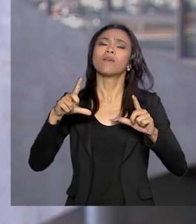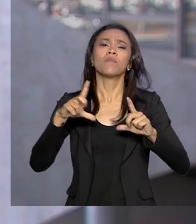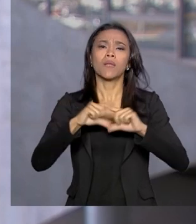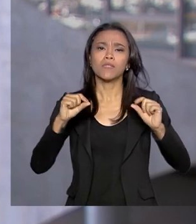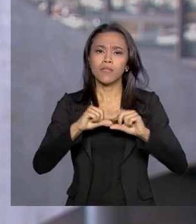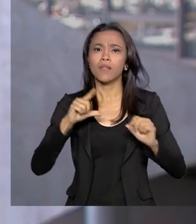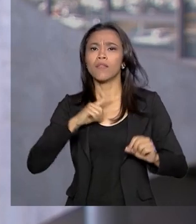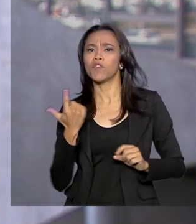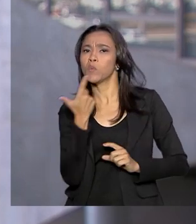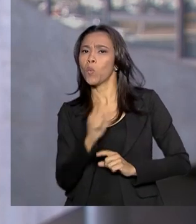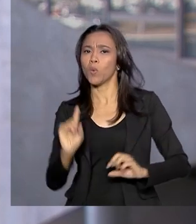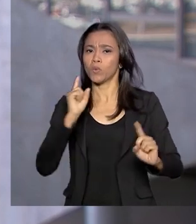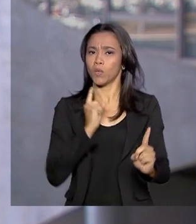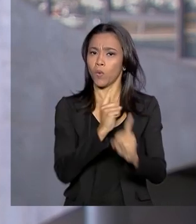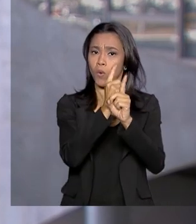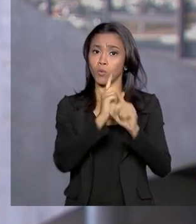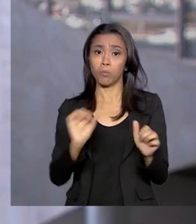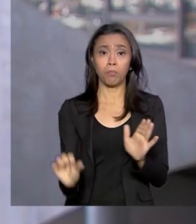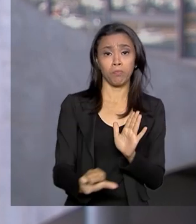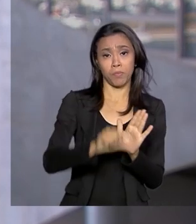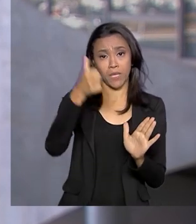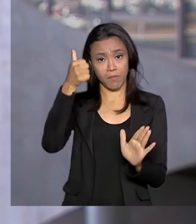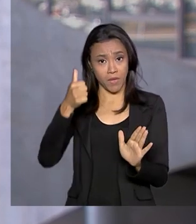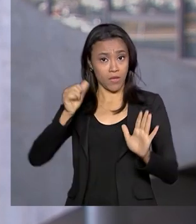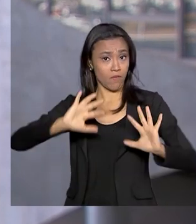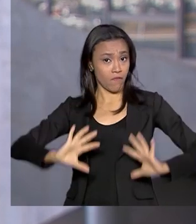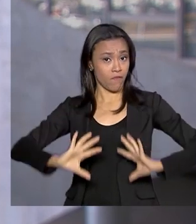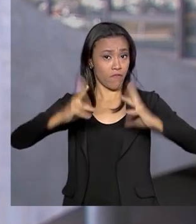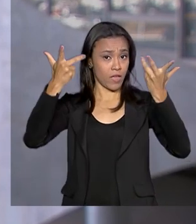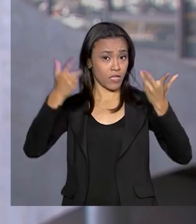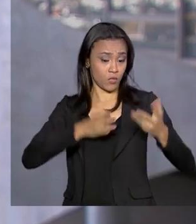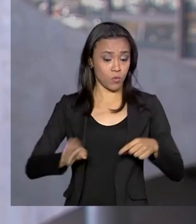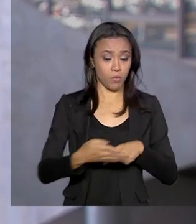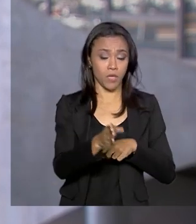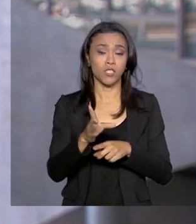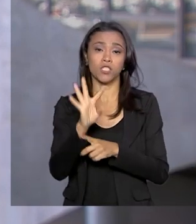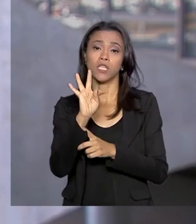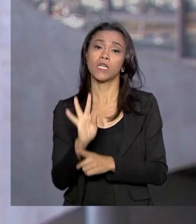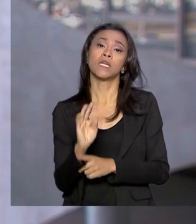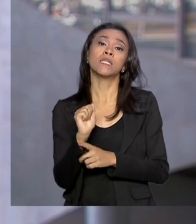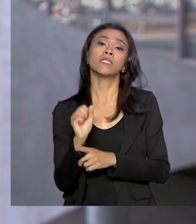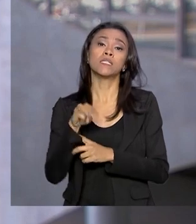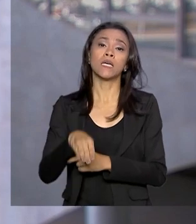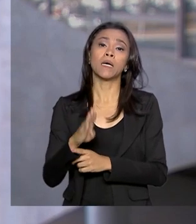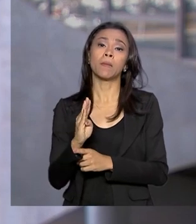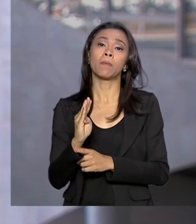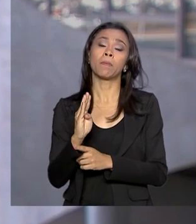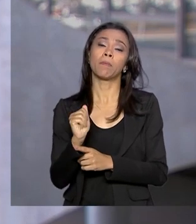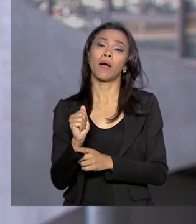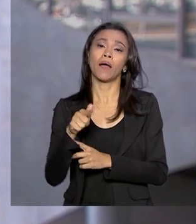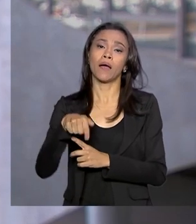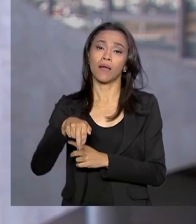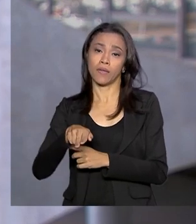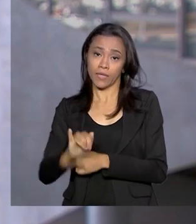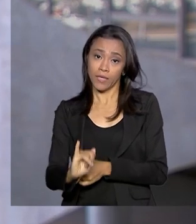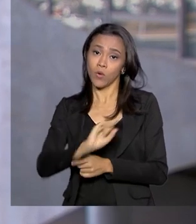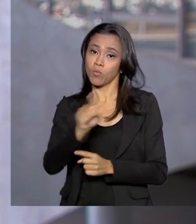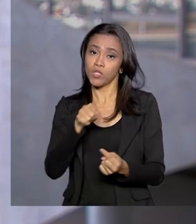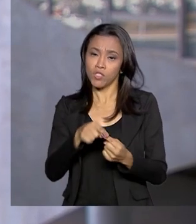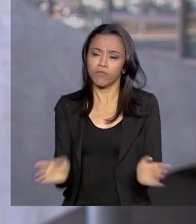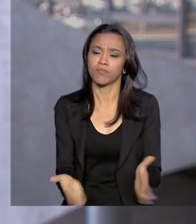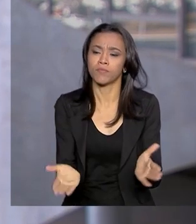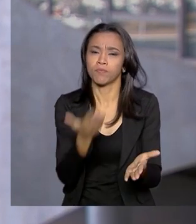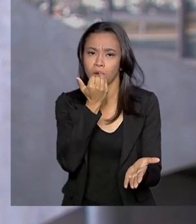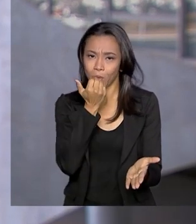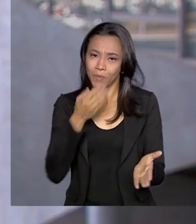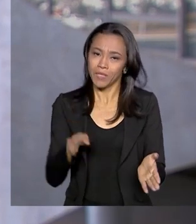evento, o primeiro Festival do Tambaqui, que tem como objetivo aumentar o consumo e a produção nacional de peixes.